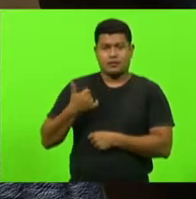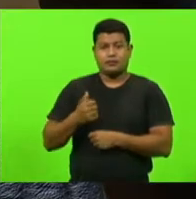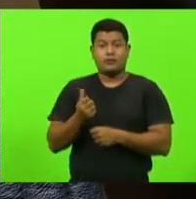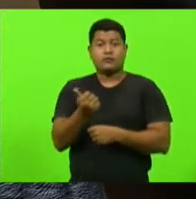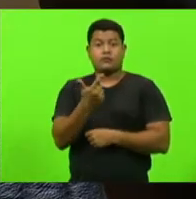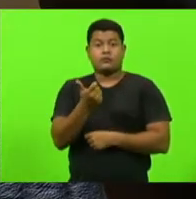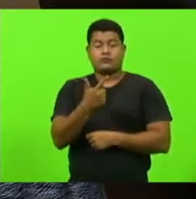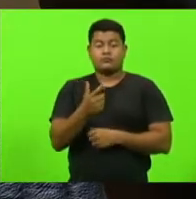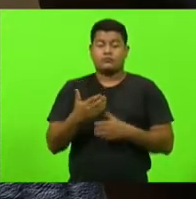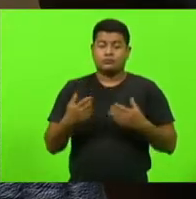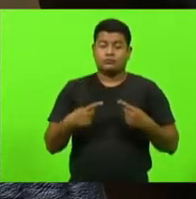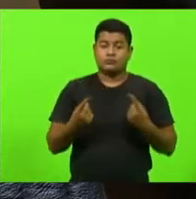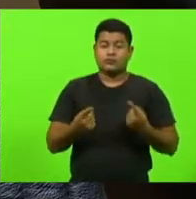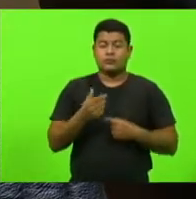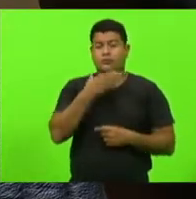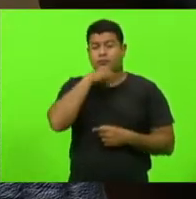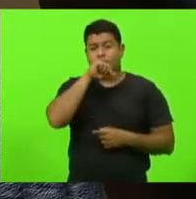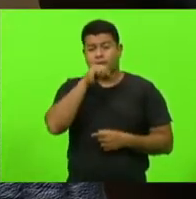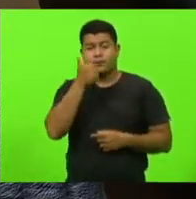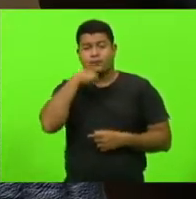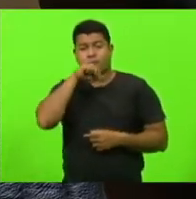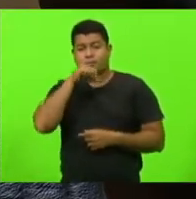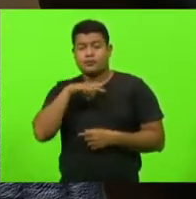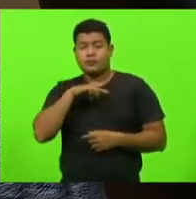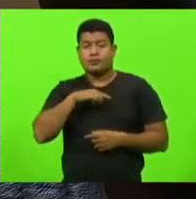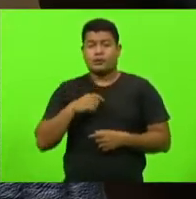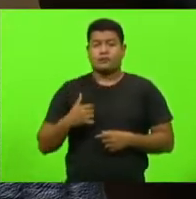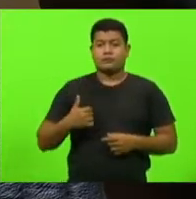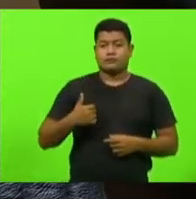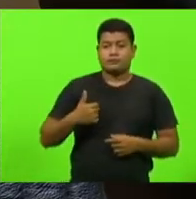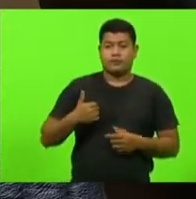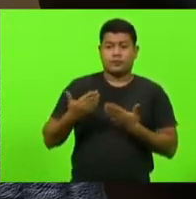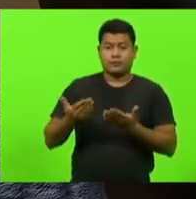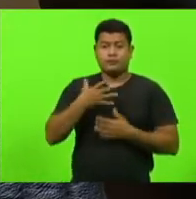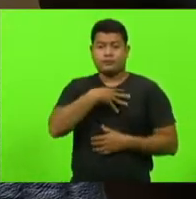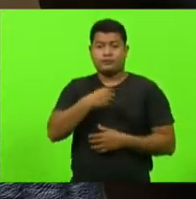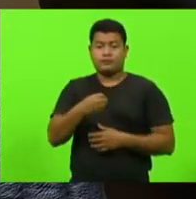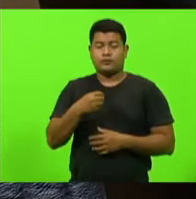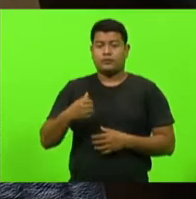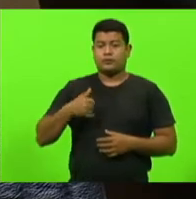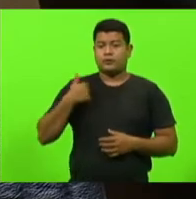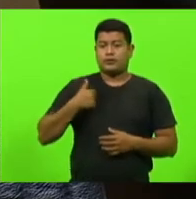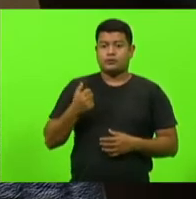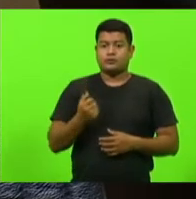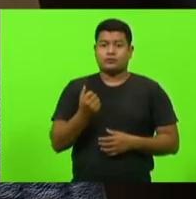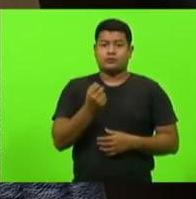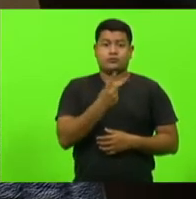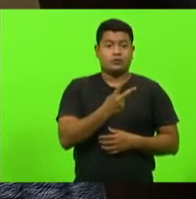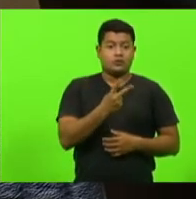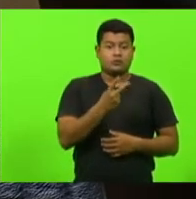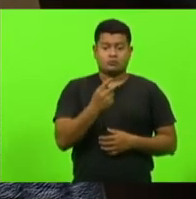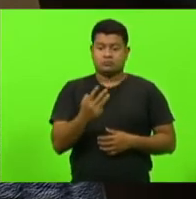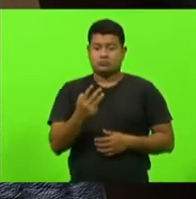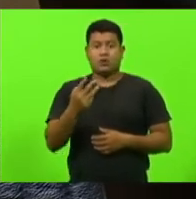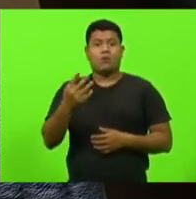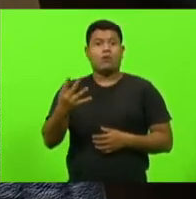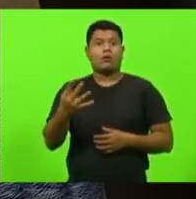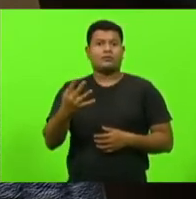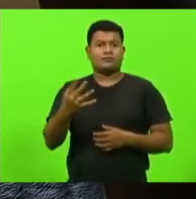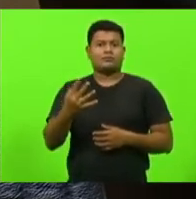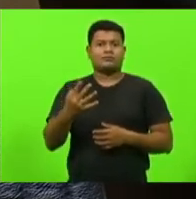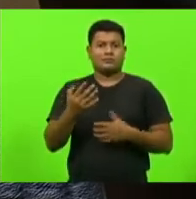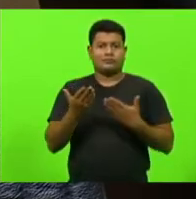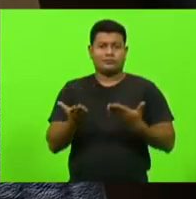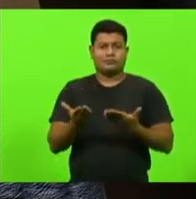mães que têm filho de 2, 3, 4, 5 anos de idade que estão obrigando o seu filho a usar essa máscara que pode